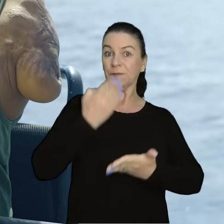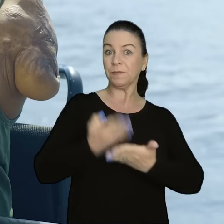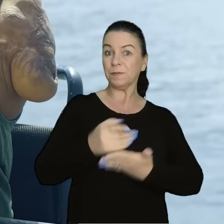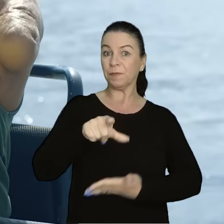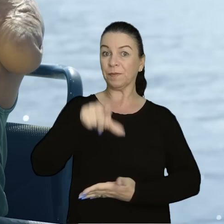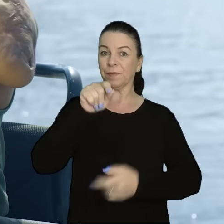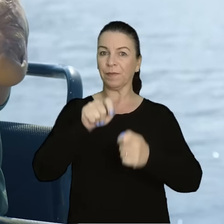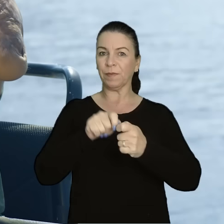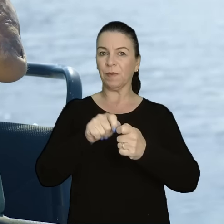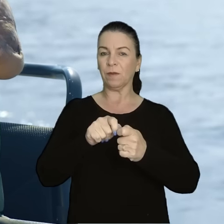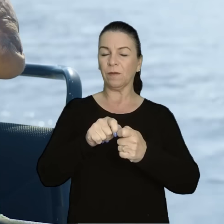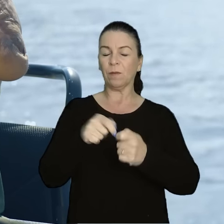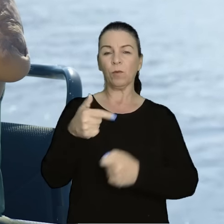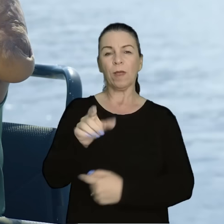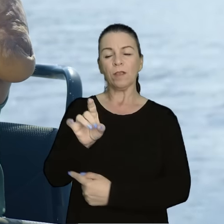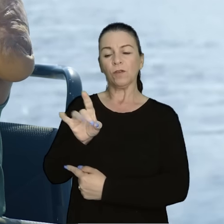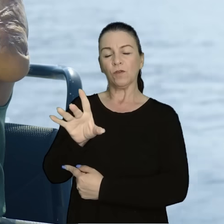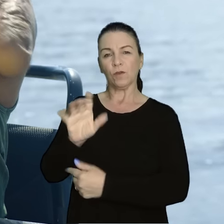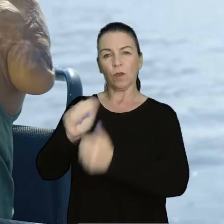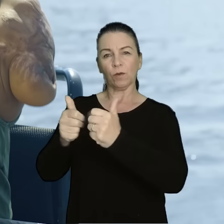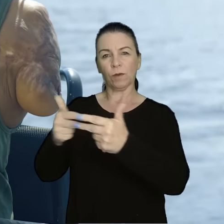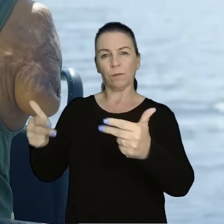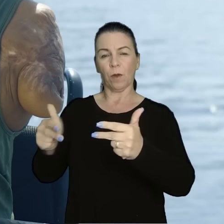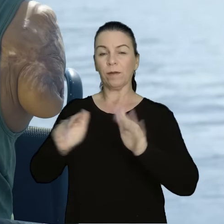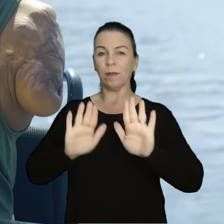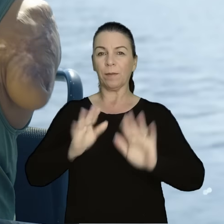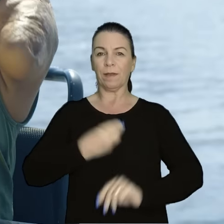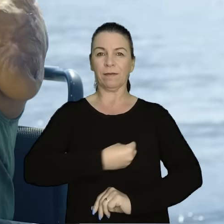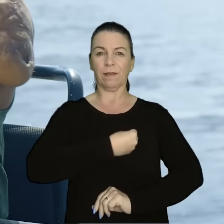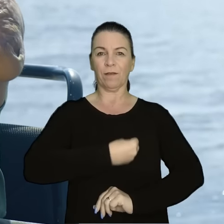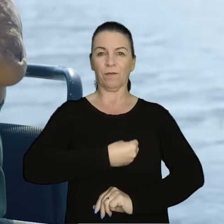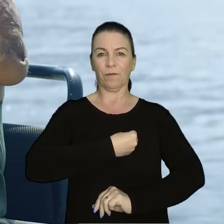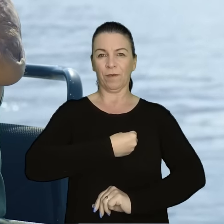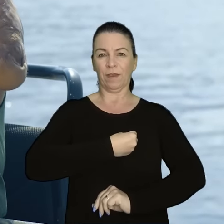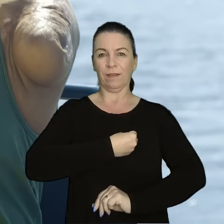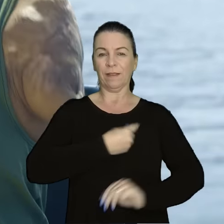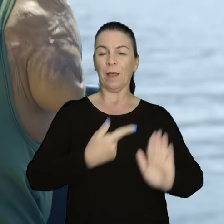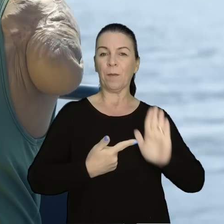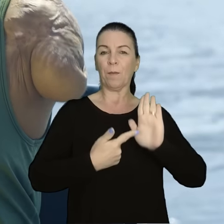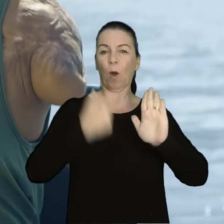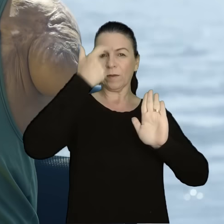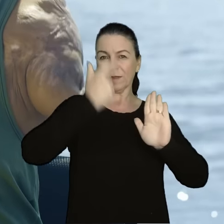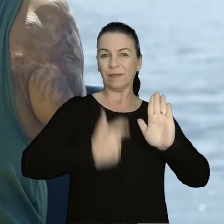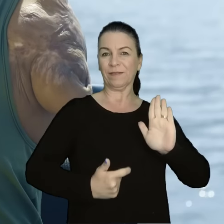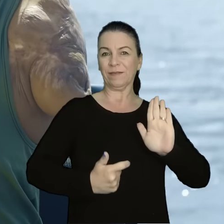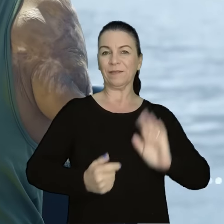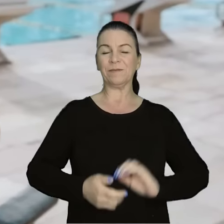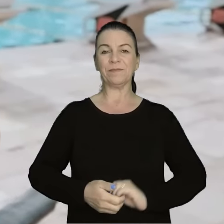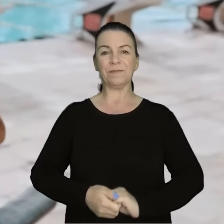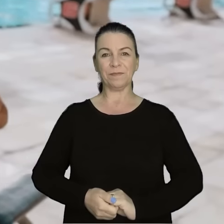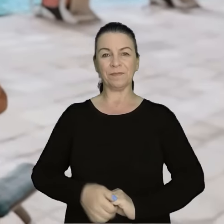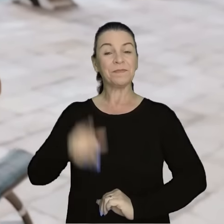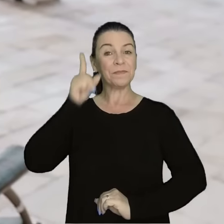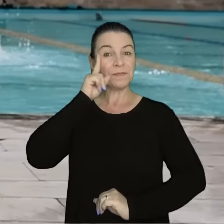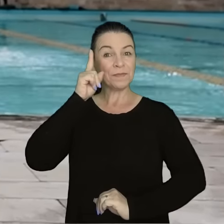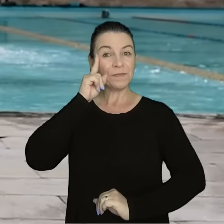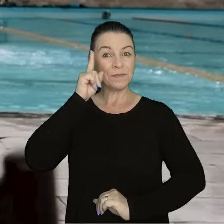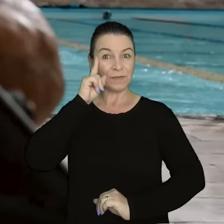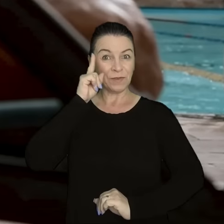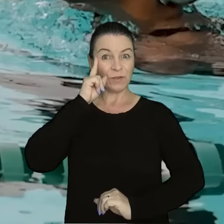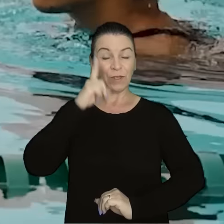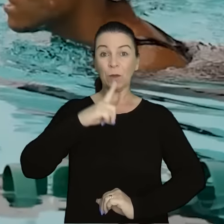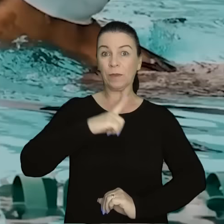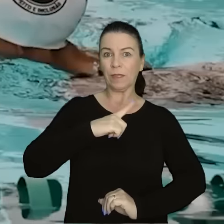Eu acredito que as escolhas que nós fazemos, não só no esporte, mas na vida, moldam quem nós somos. Todos os dias eu